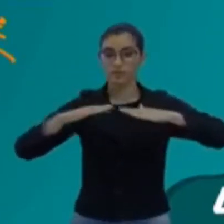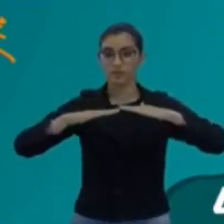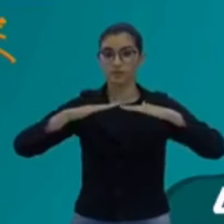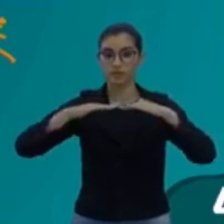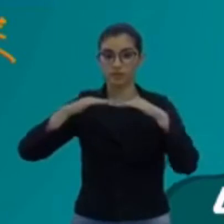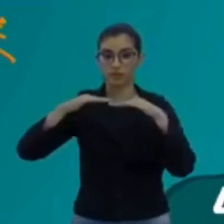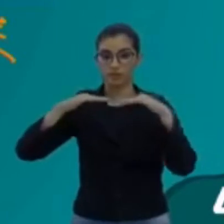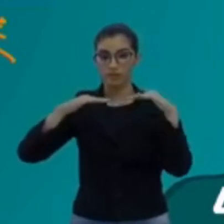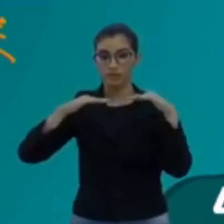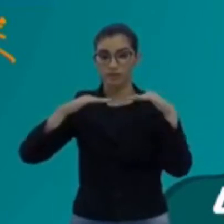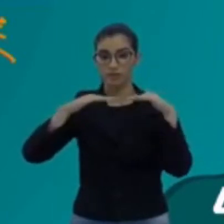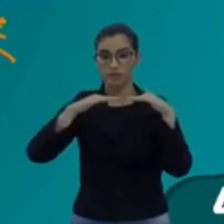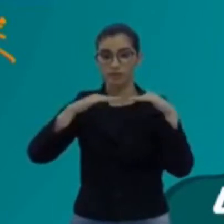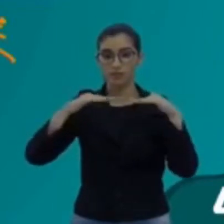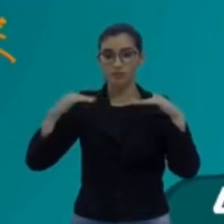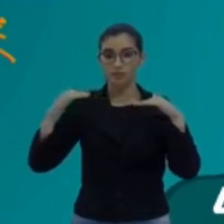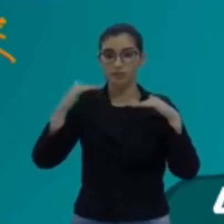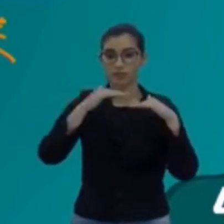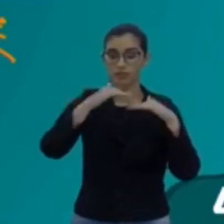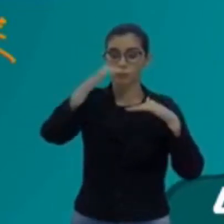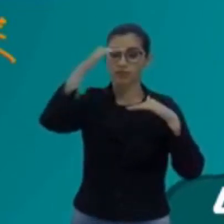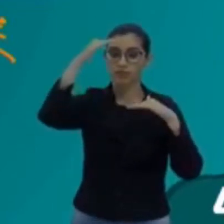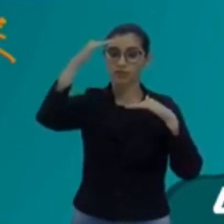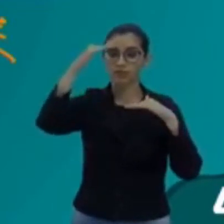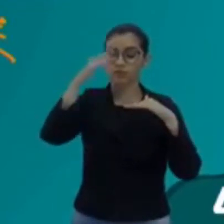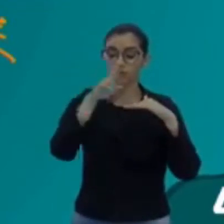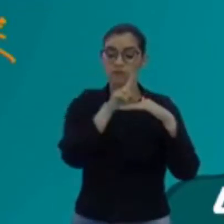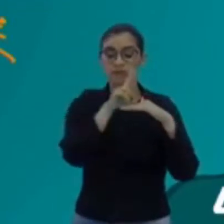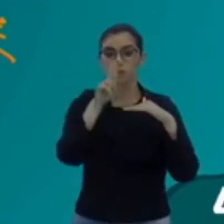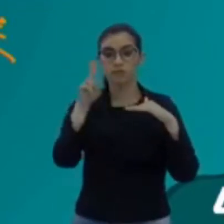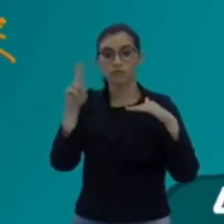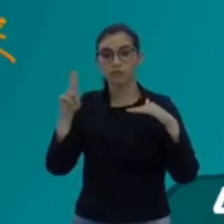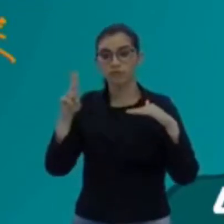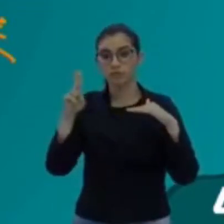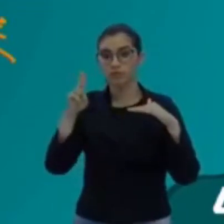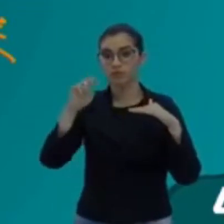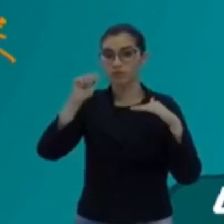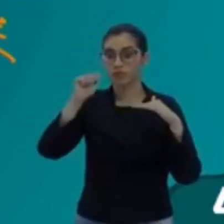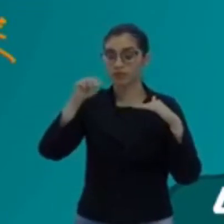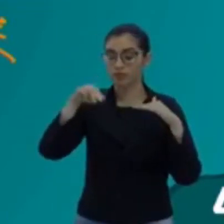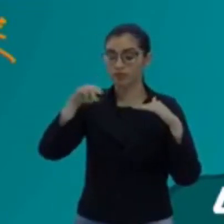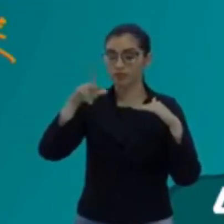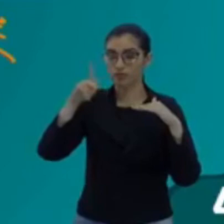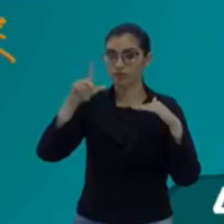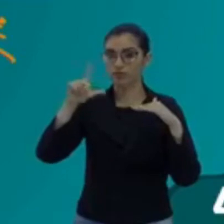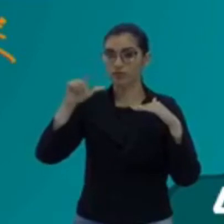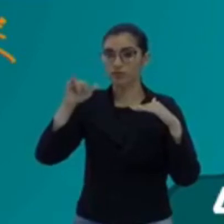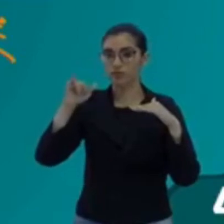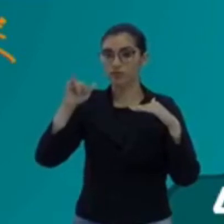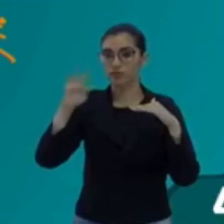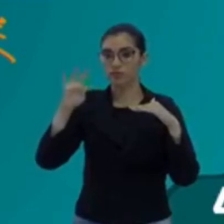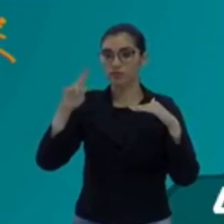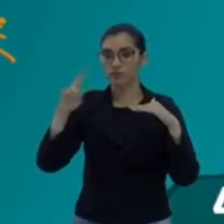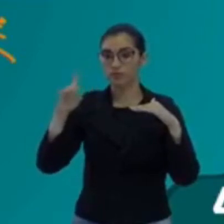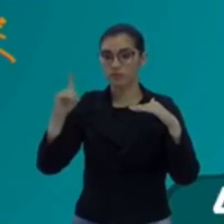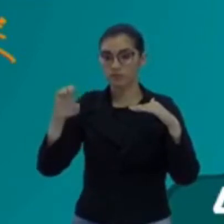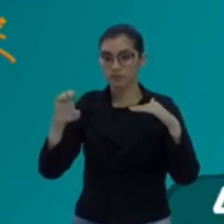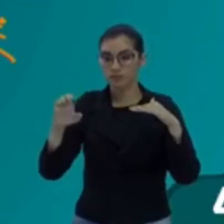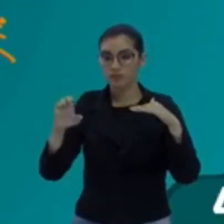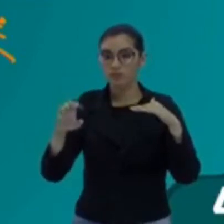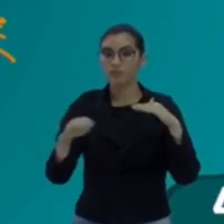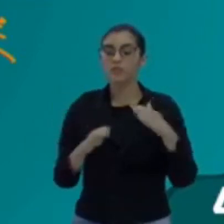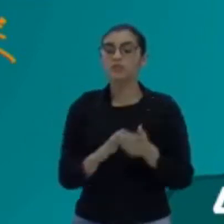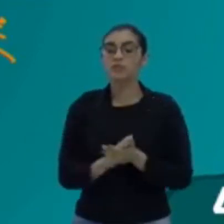esse tamanho, eu dou um nome para ele. chamo de amplitude. Tá escrito,